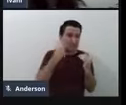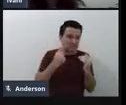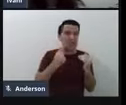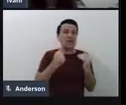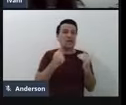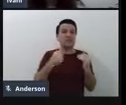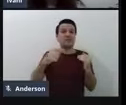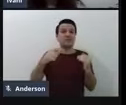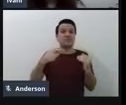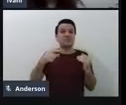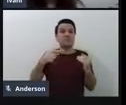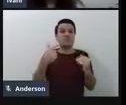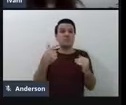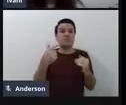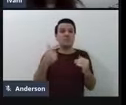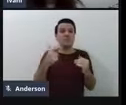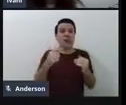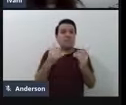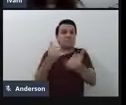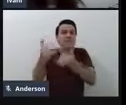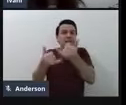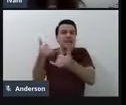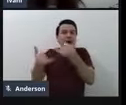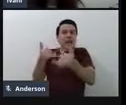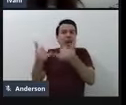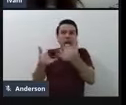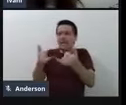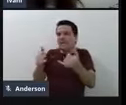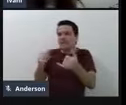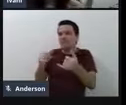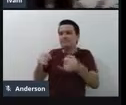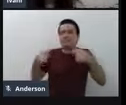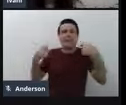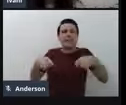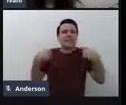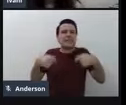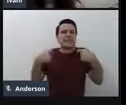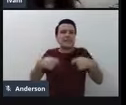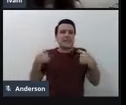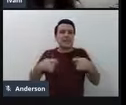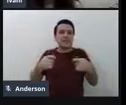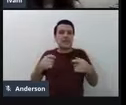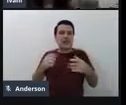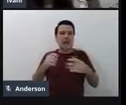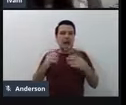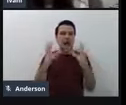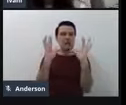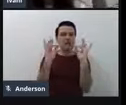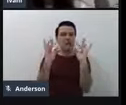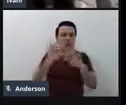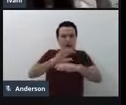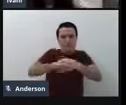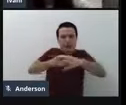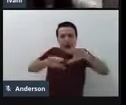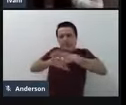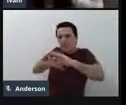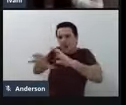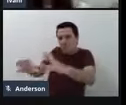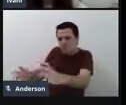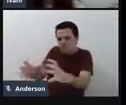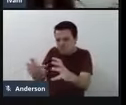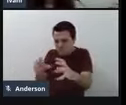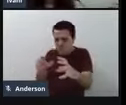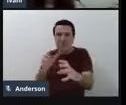que tem no mercado. São brinquedos que te exigem uma precisão, motora muito grande, né, movimento de